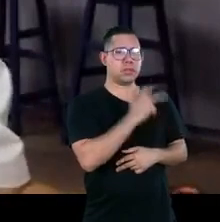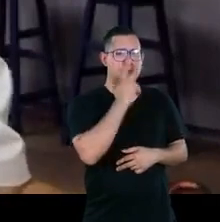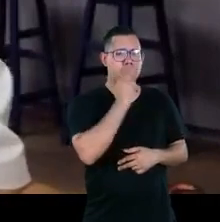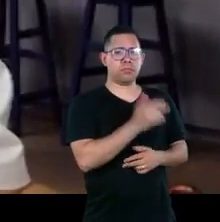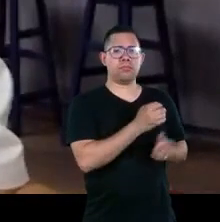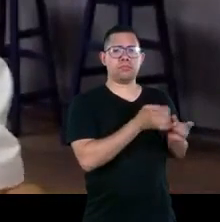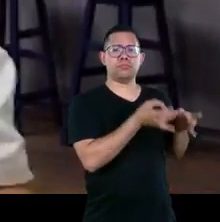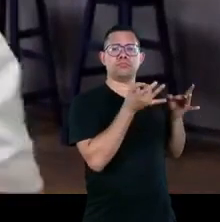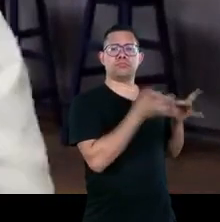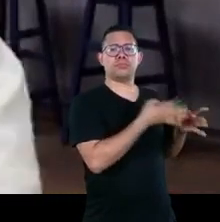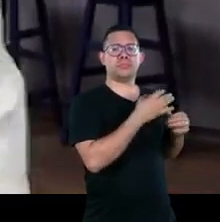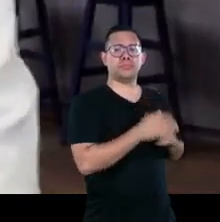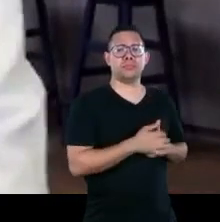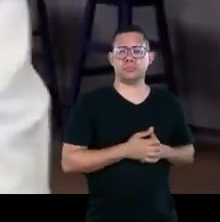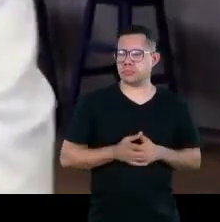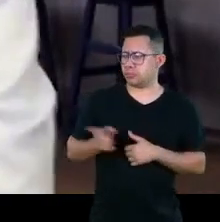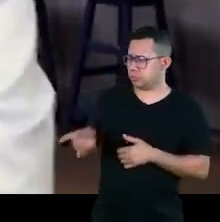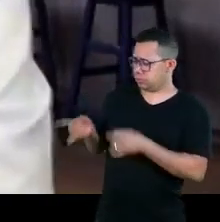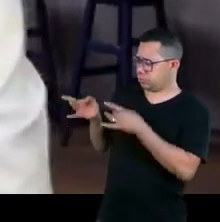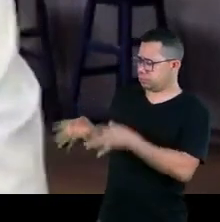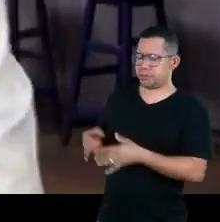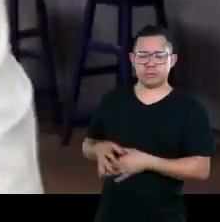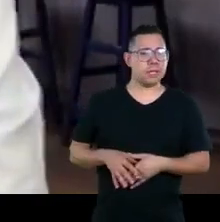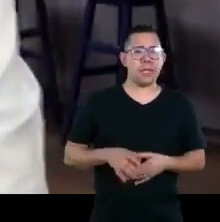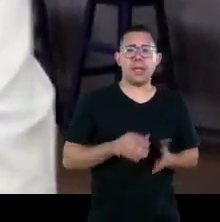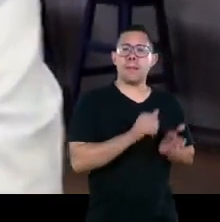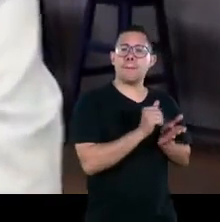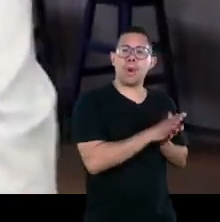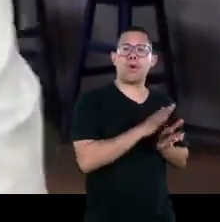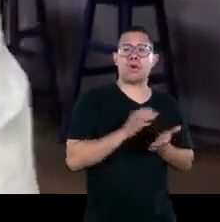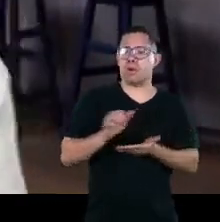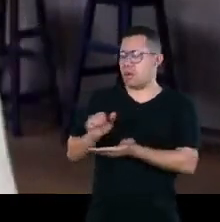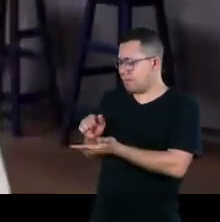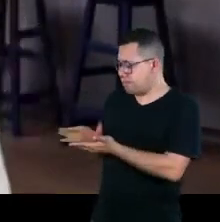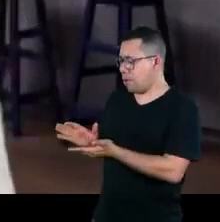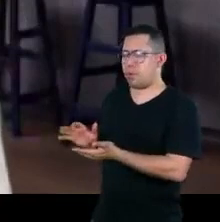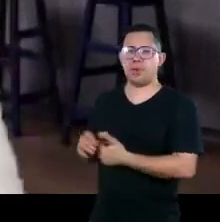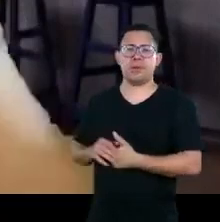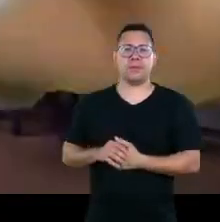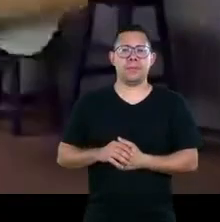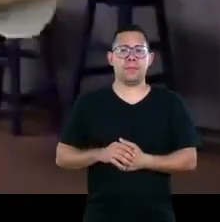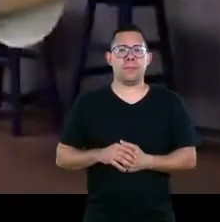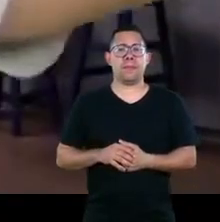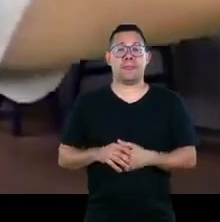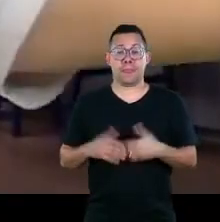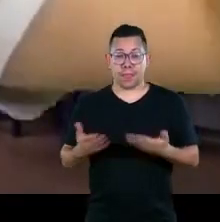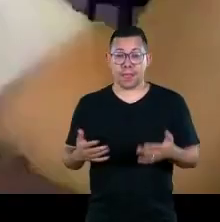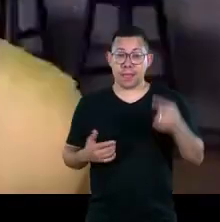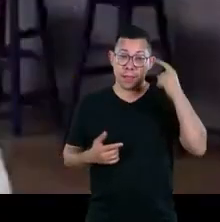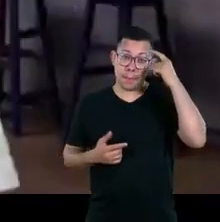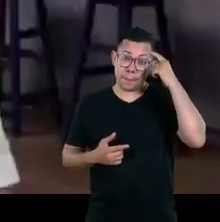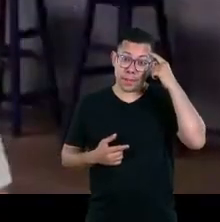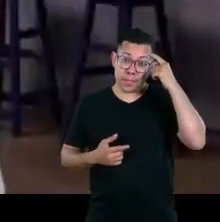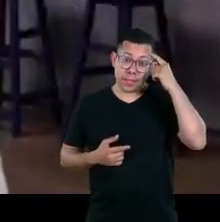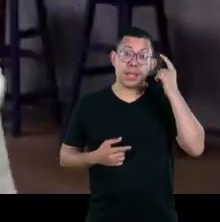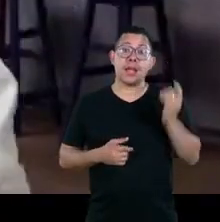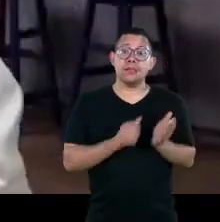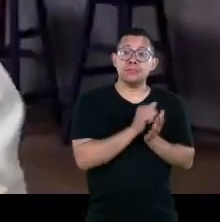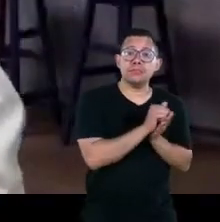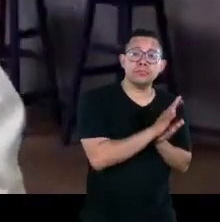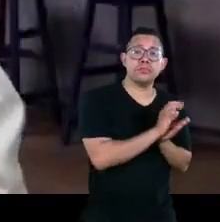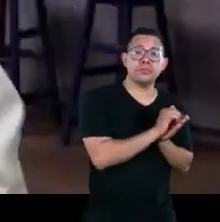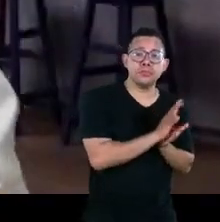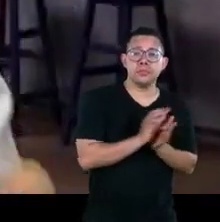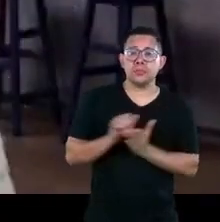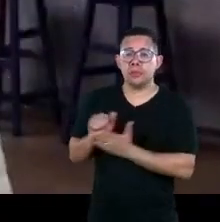situação de fome exatamente porque elas achavam que isso era uma coisa muito distante não isso só acontece na favela isso acontece no nordeste não isso é uma